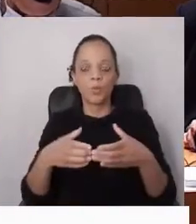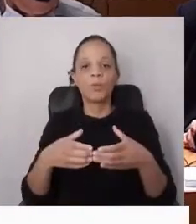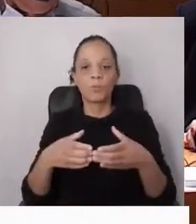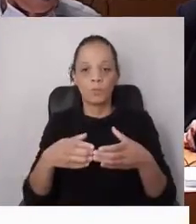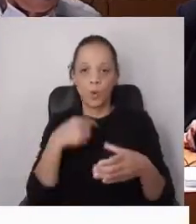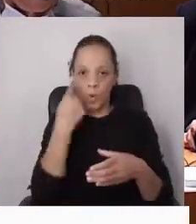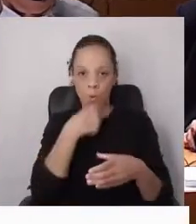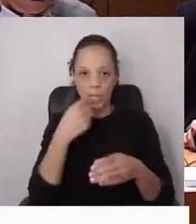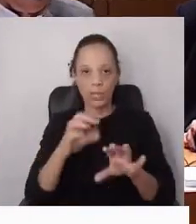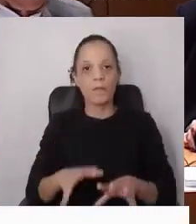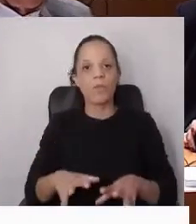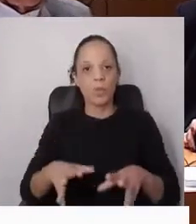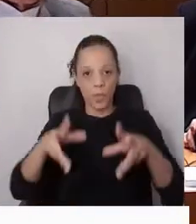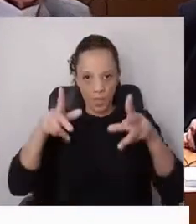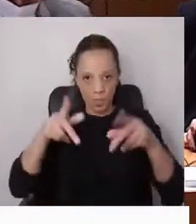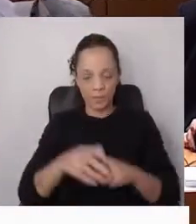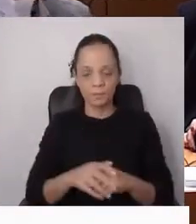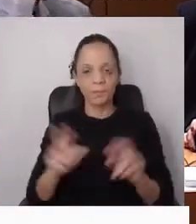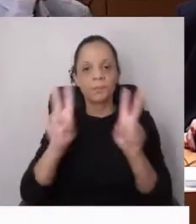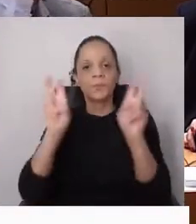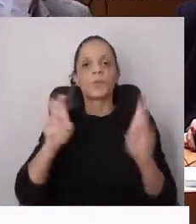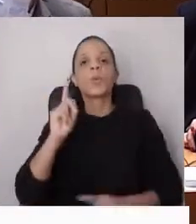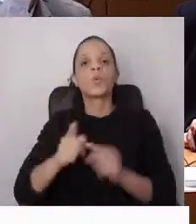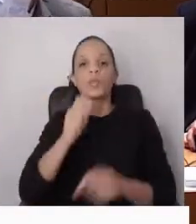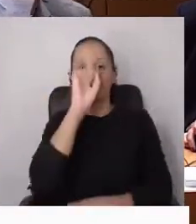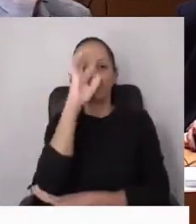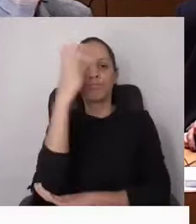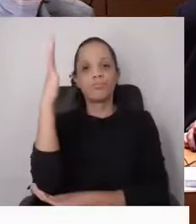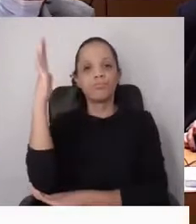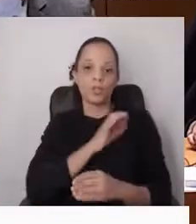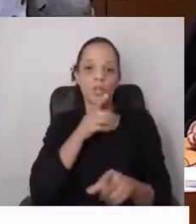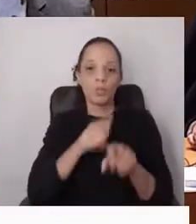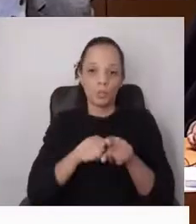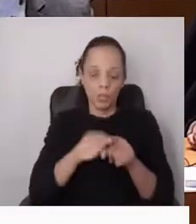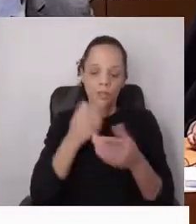sobre Arvoredo Municipal.